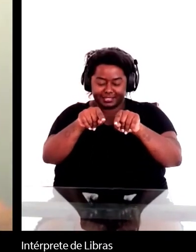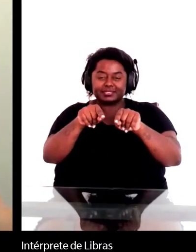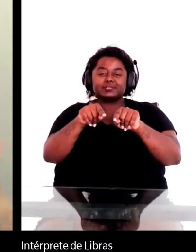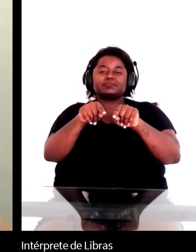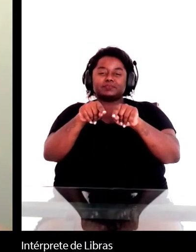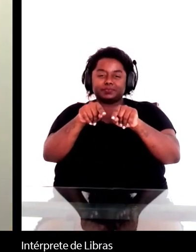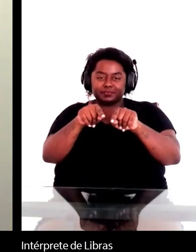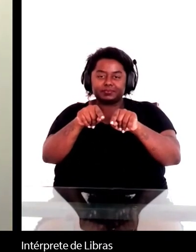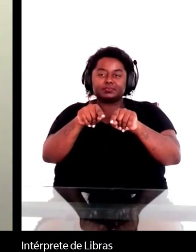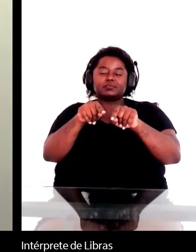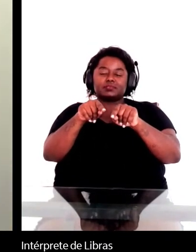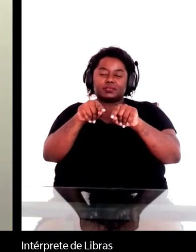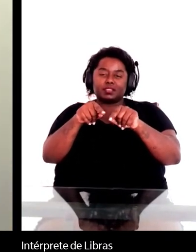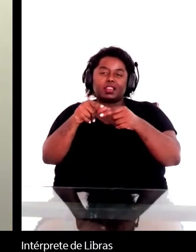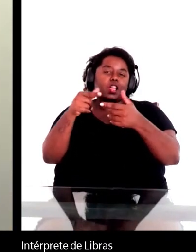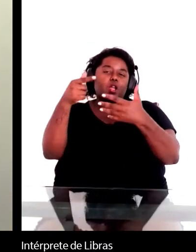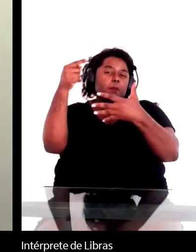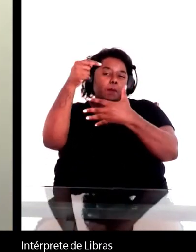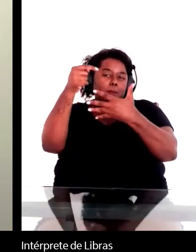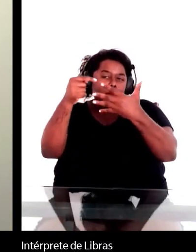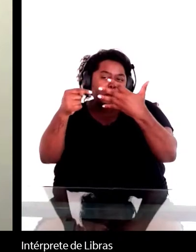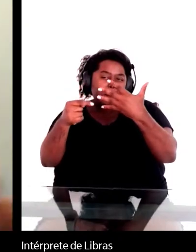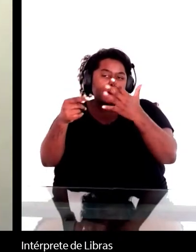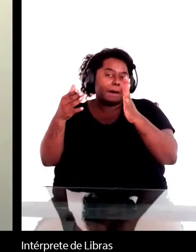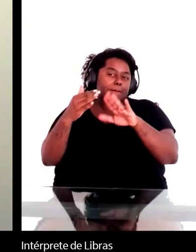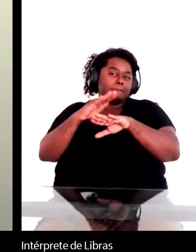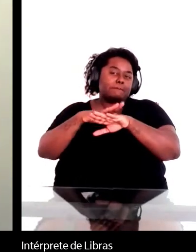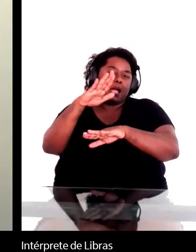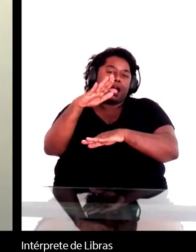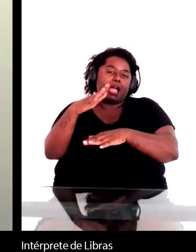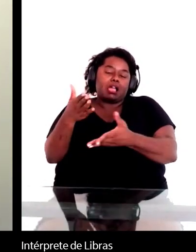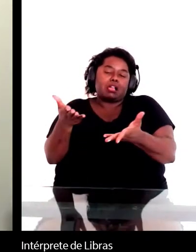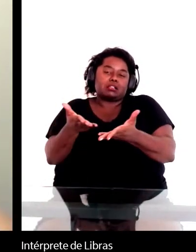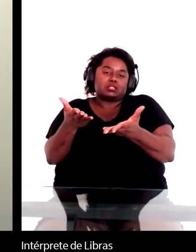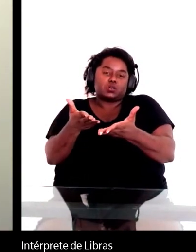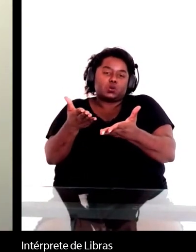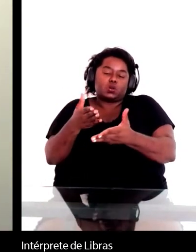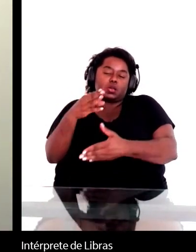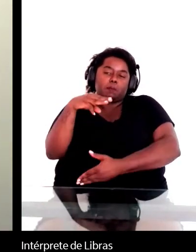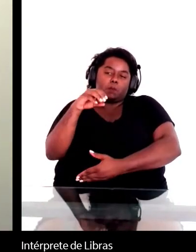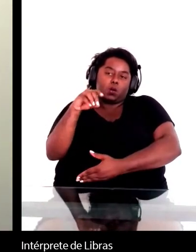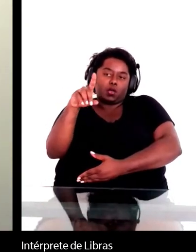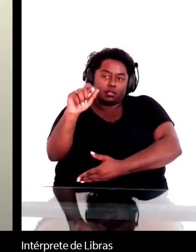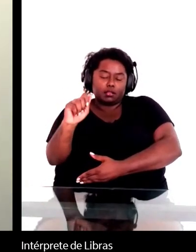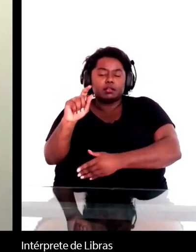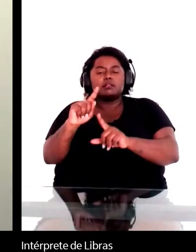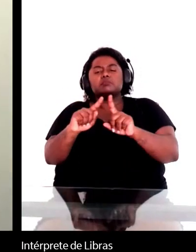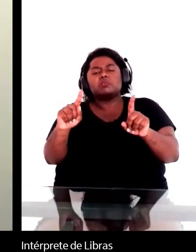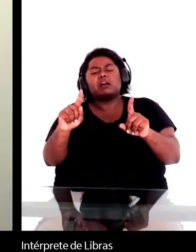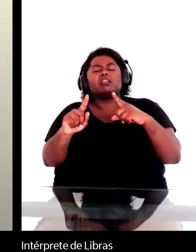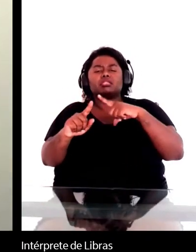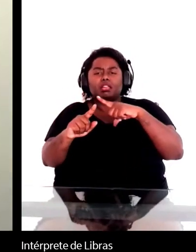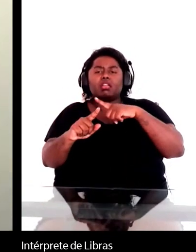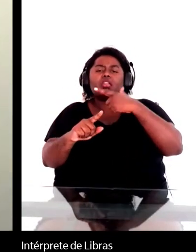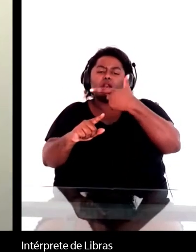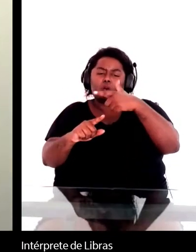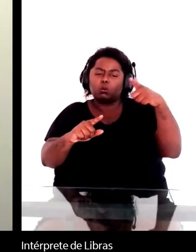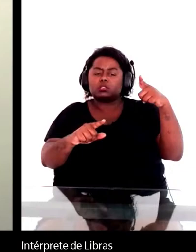que estão mais em voga na moda, o que não quer dizer que não tenham pesquisadores trabalhando outras questões,